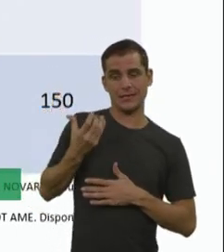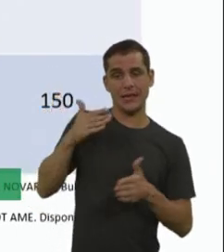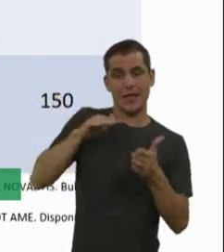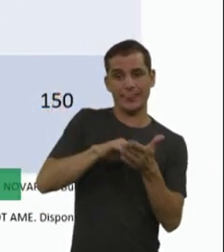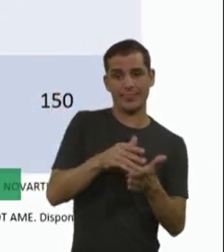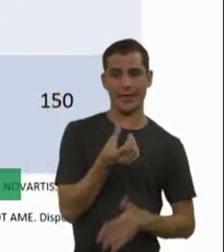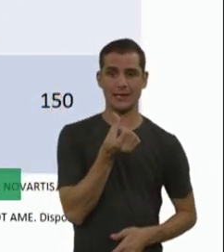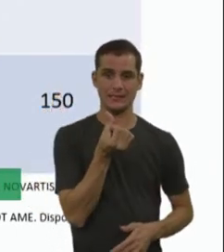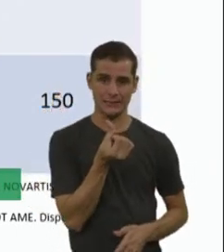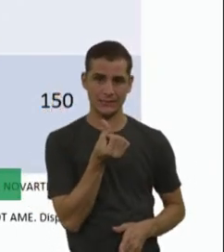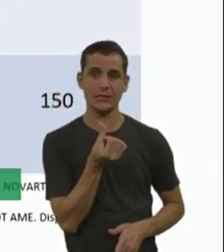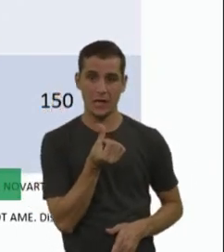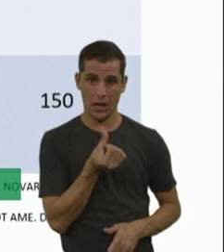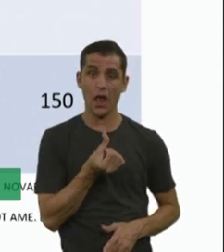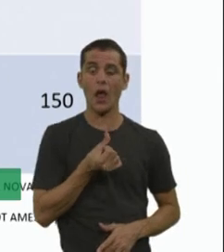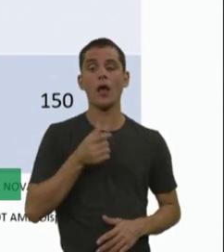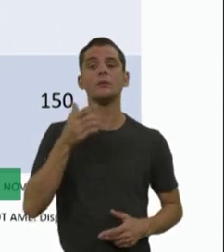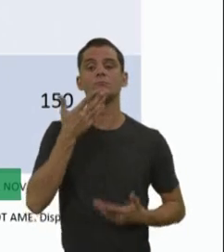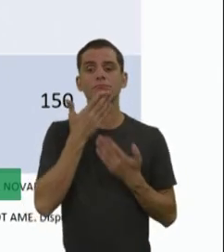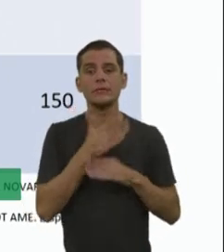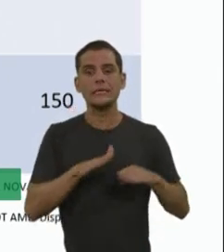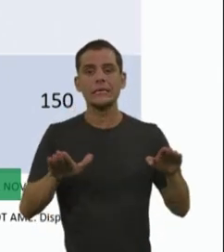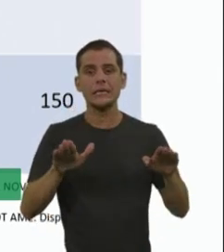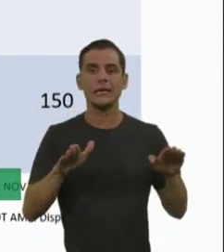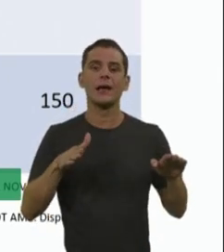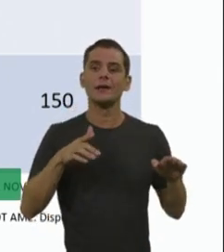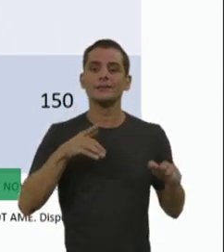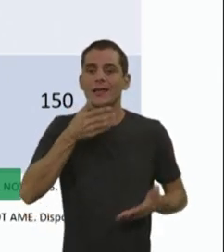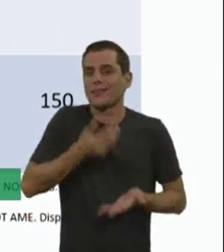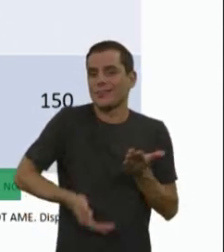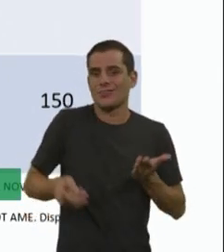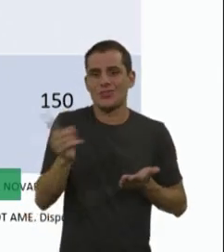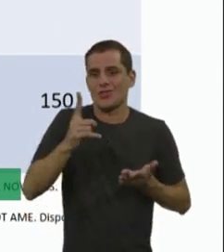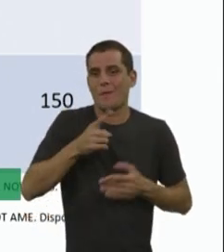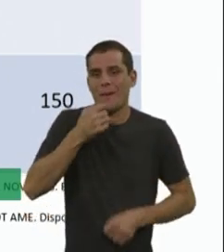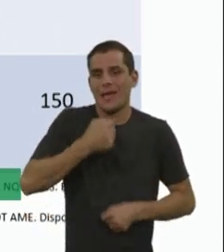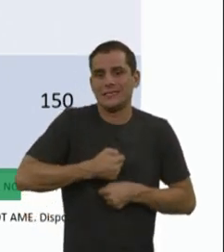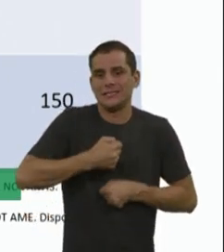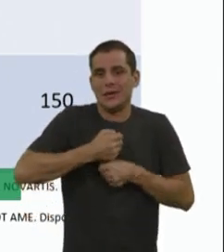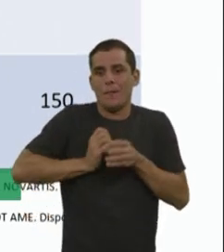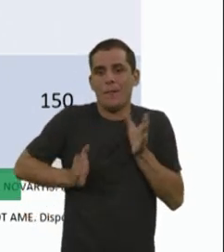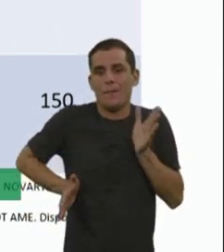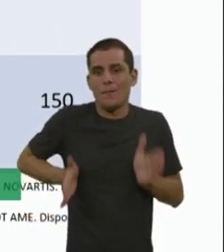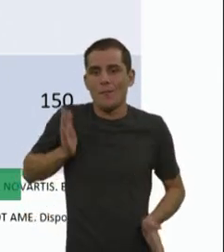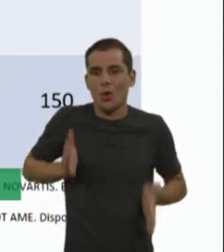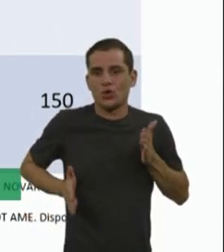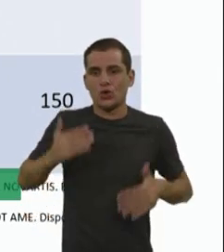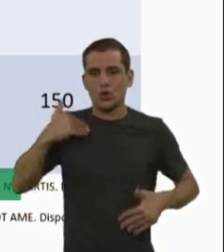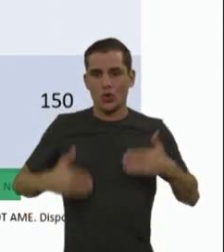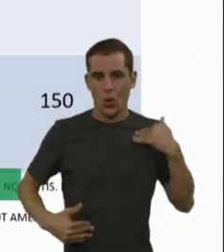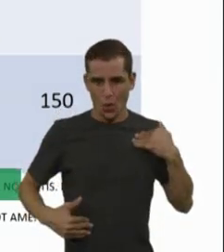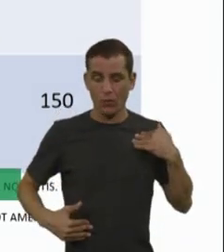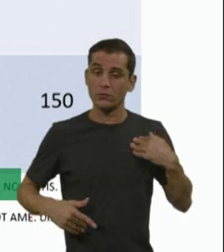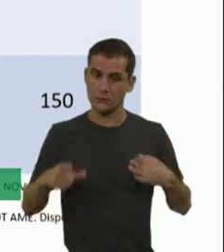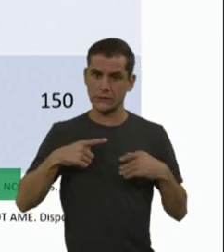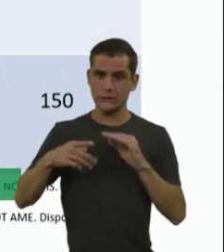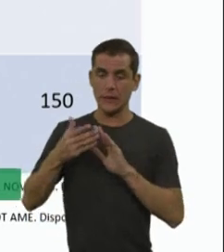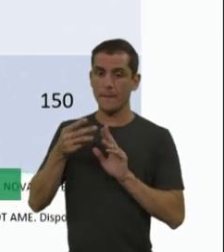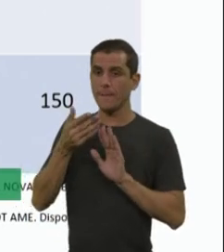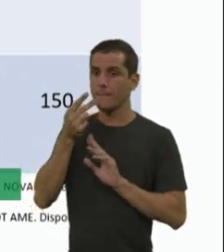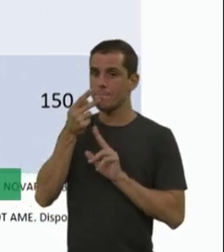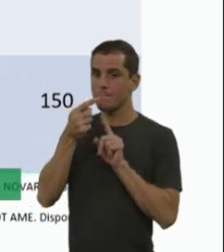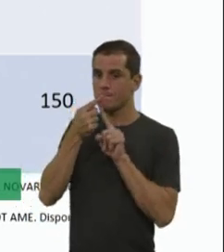né, sem perder marcos motores e adquirindo os novos marcos. Então, a gente teve uma portaria recente aqui em dezembro, né, que